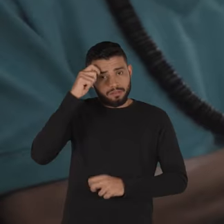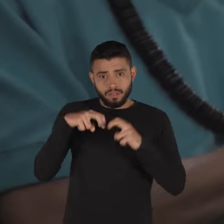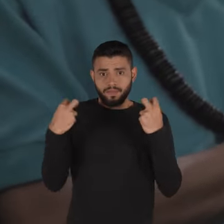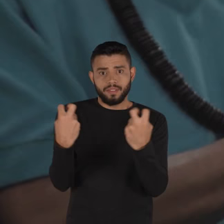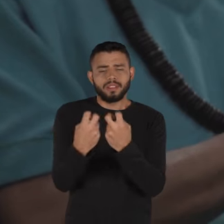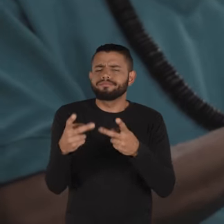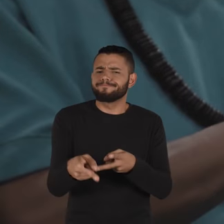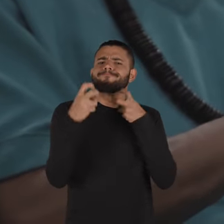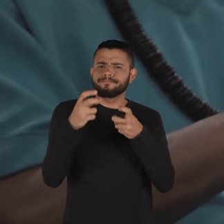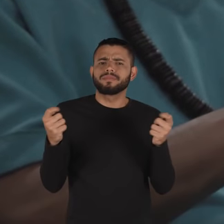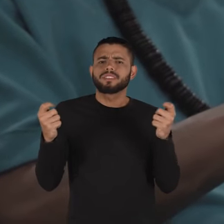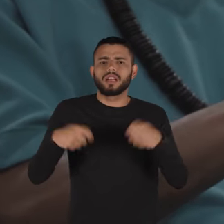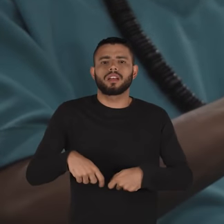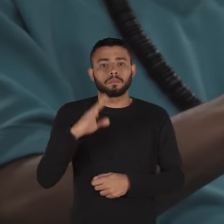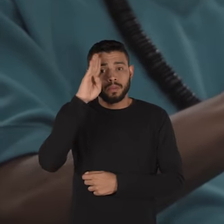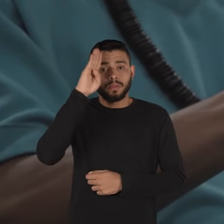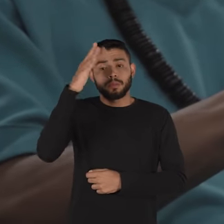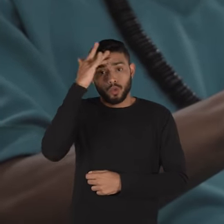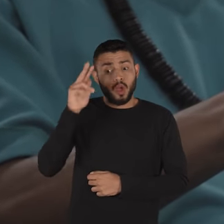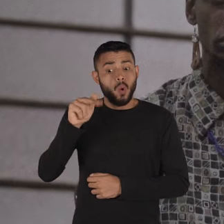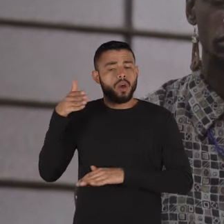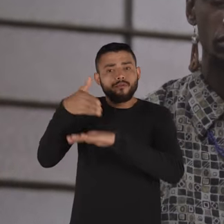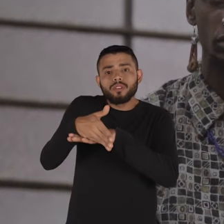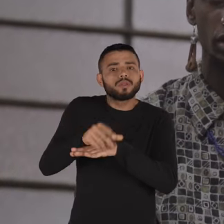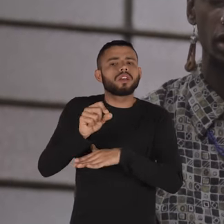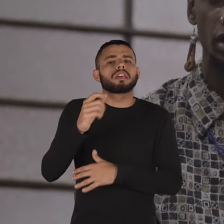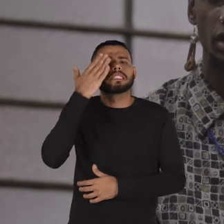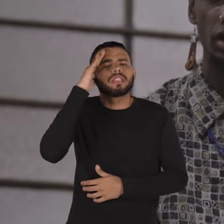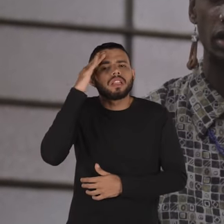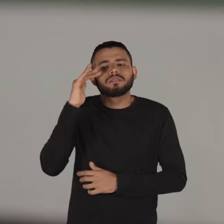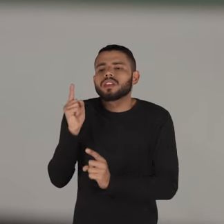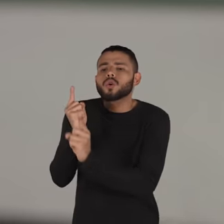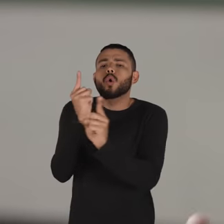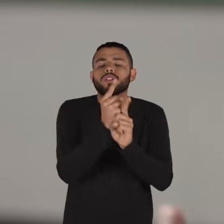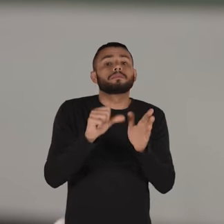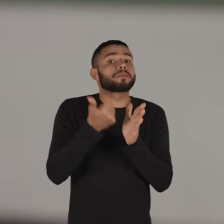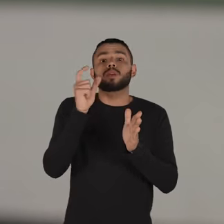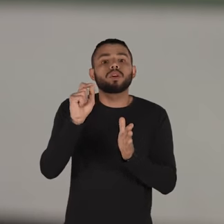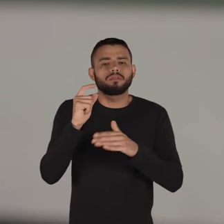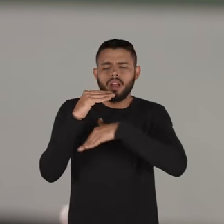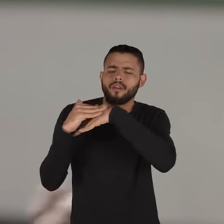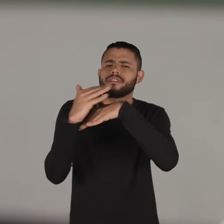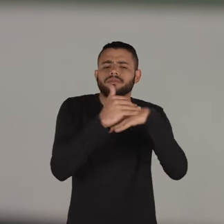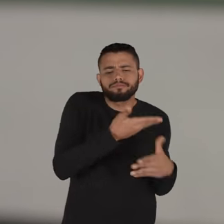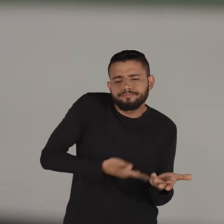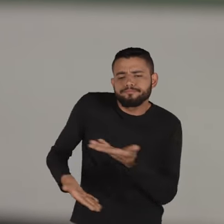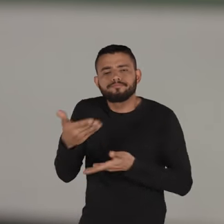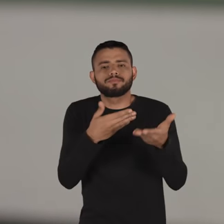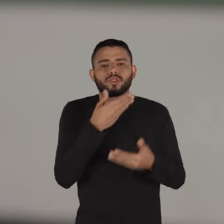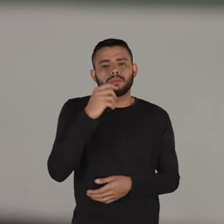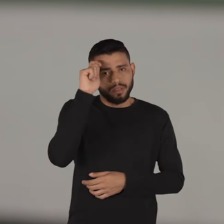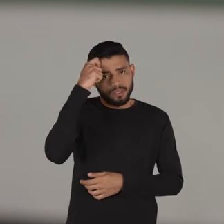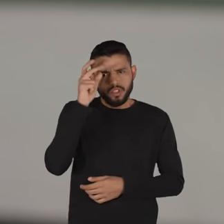conversa ela é visível. Principalmente quem nunca foi ele começa a entender que o que ele encontra logo de cara é o afeto entre os homens pretos.